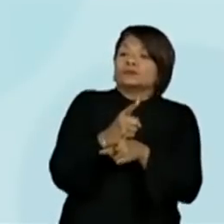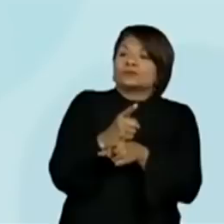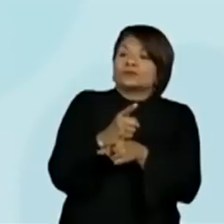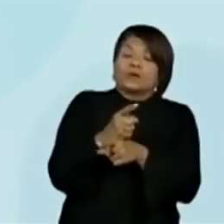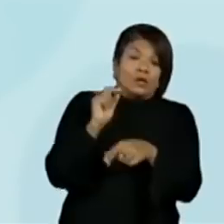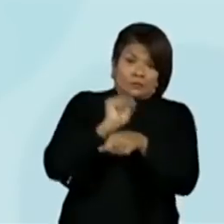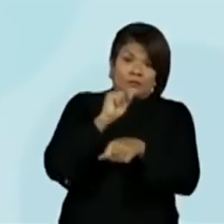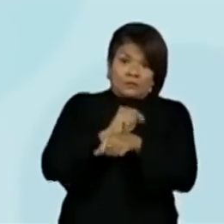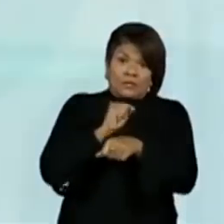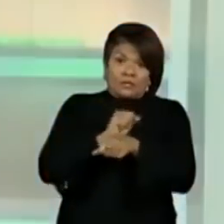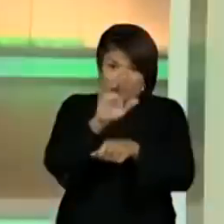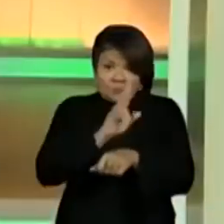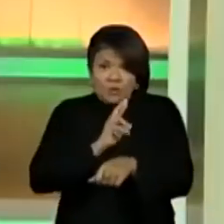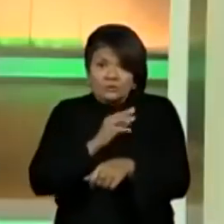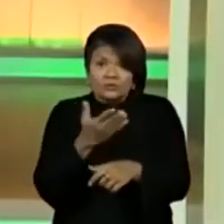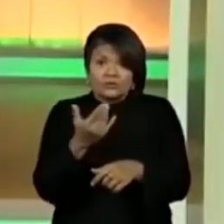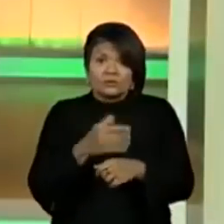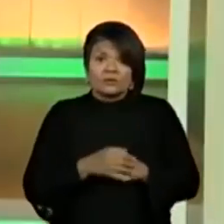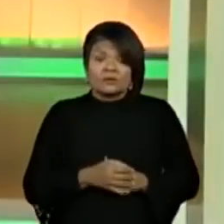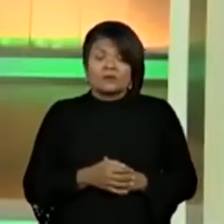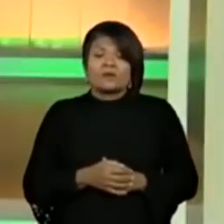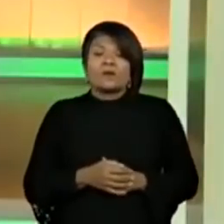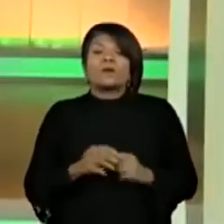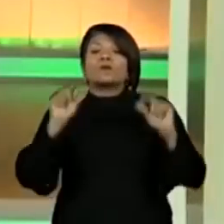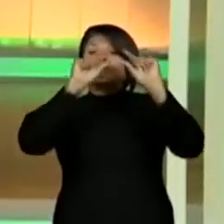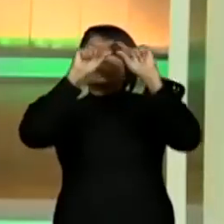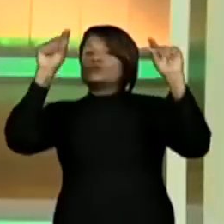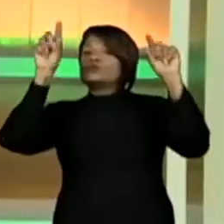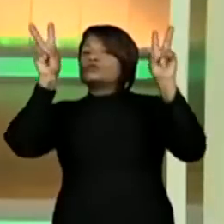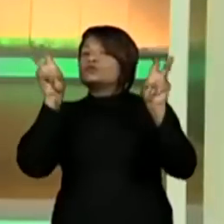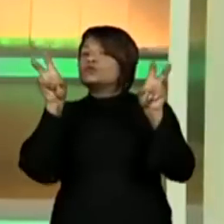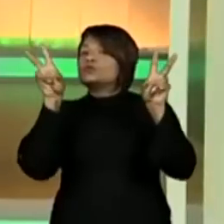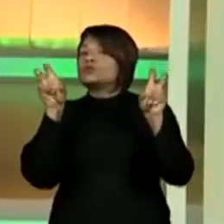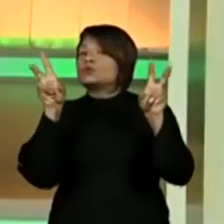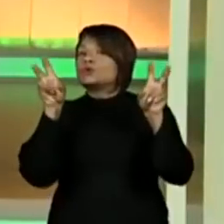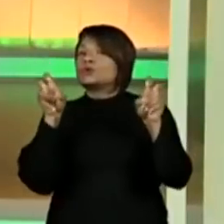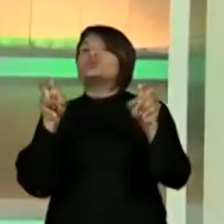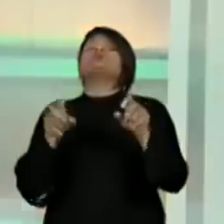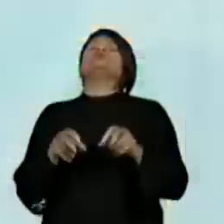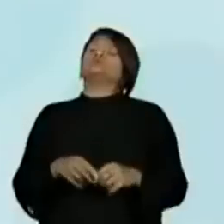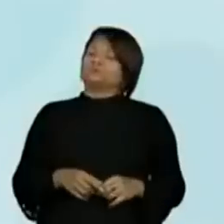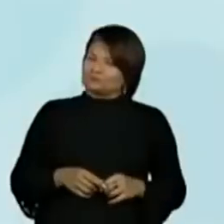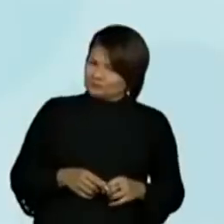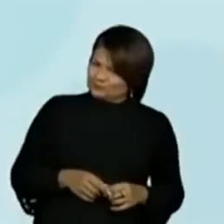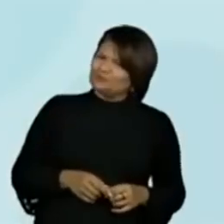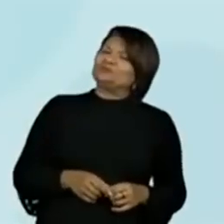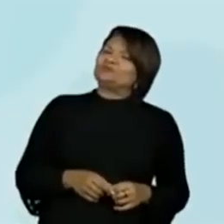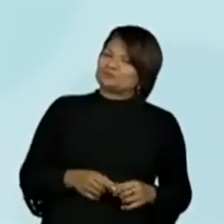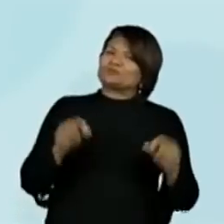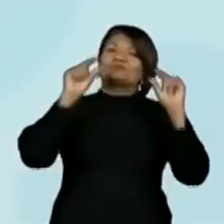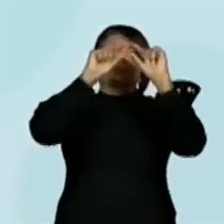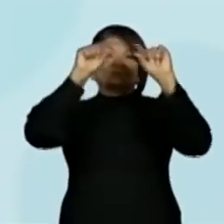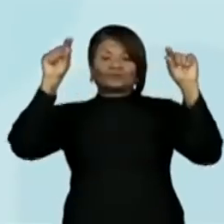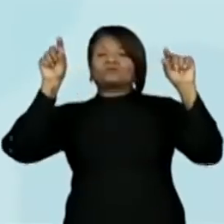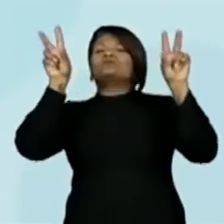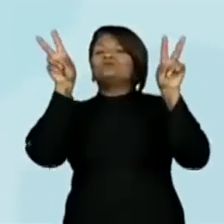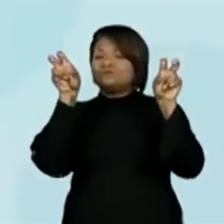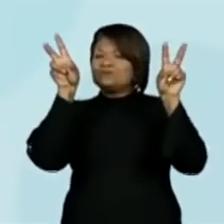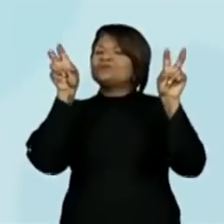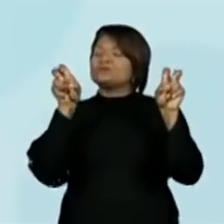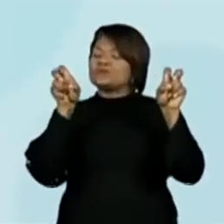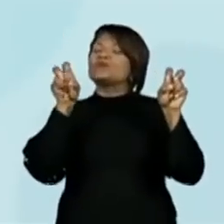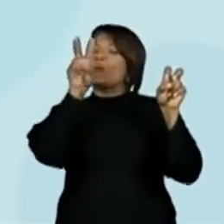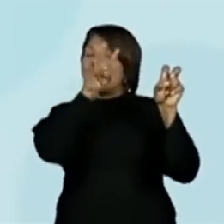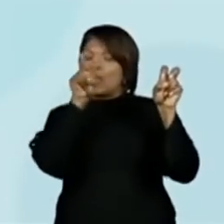Estou esperando essa resposta. No título, olha que bacana. O próprio título traz para a gente. E na hora que a gente vai lendo, a gente